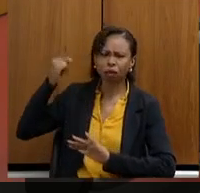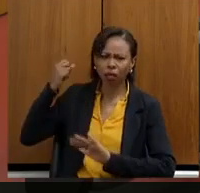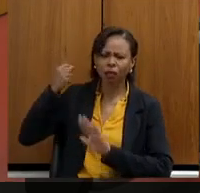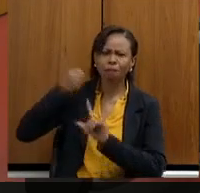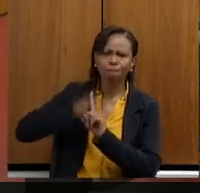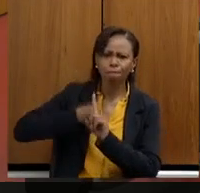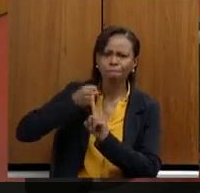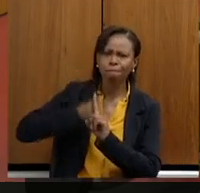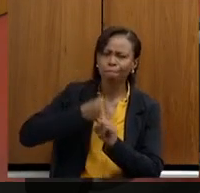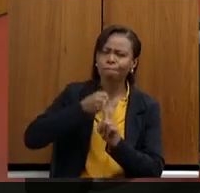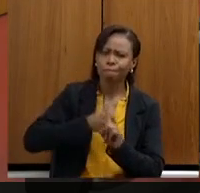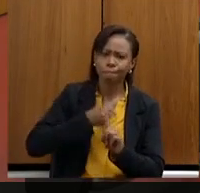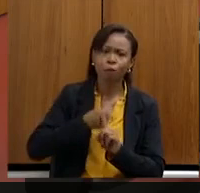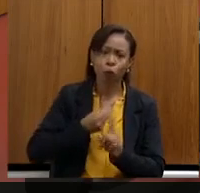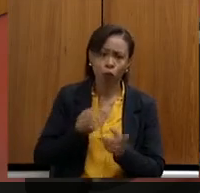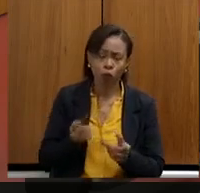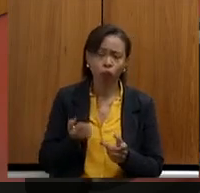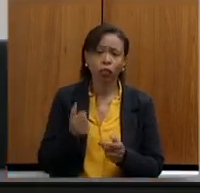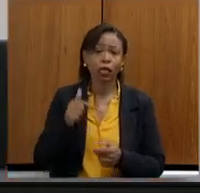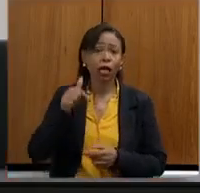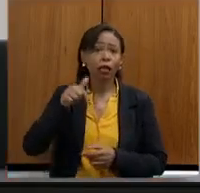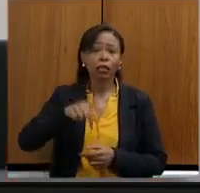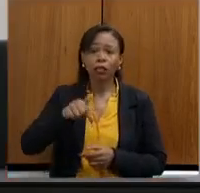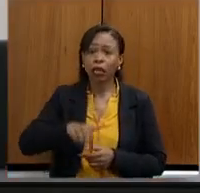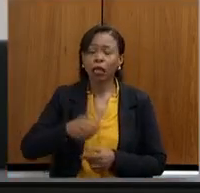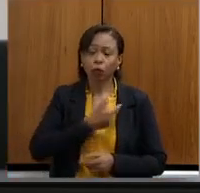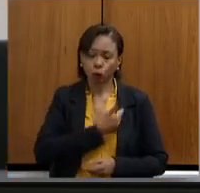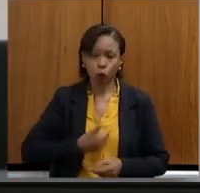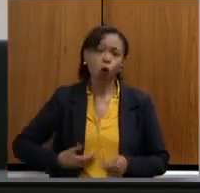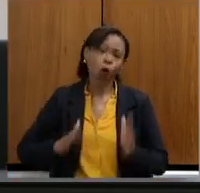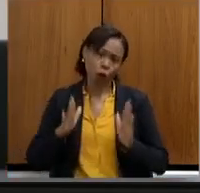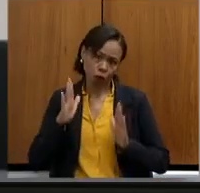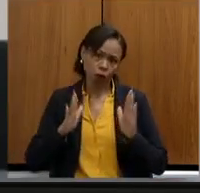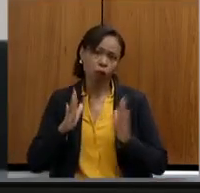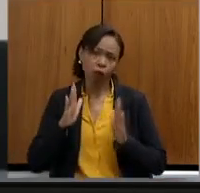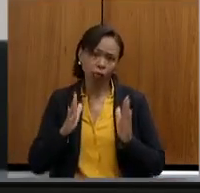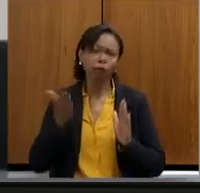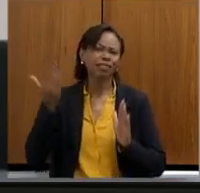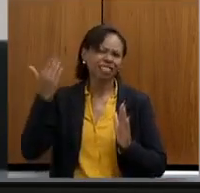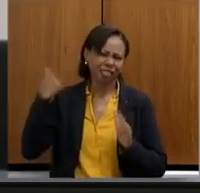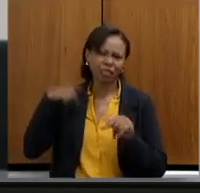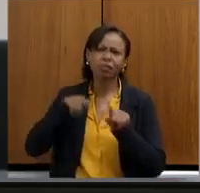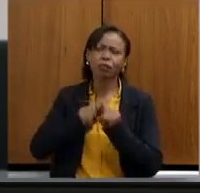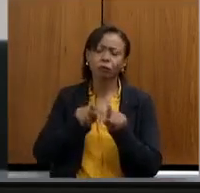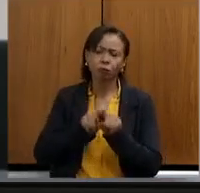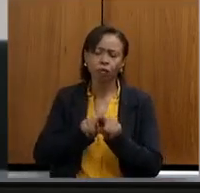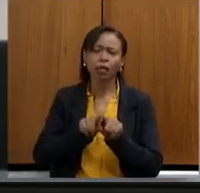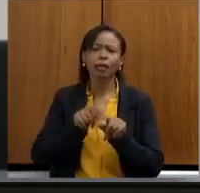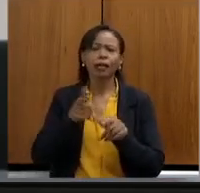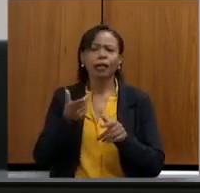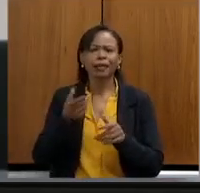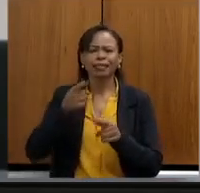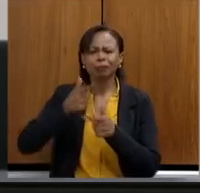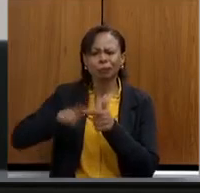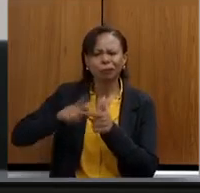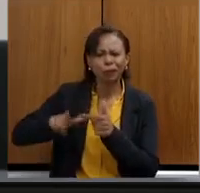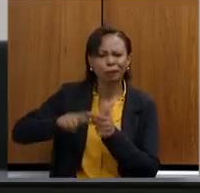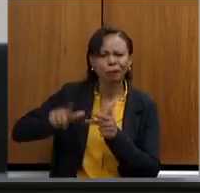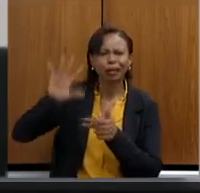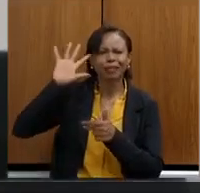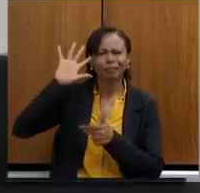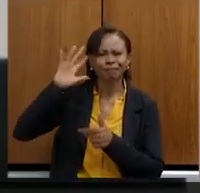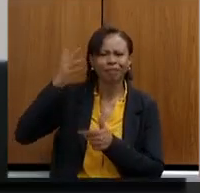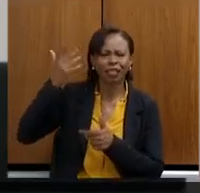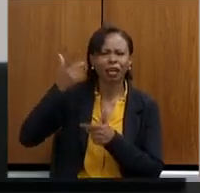não só nesse governo, o histórico dessas demandas, dessas justas demandas,